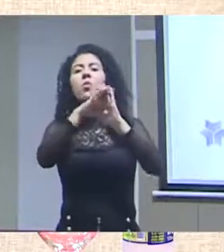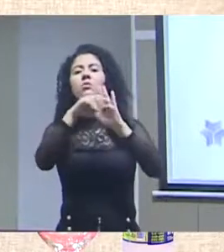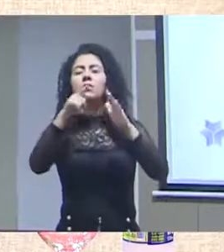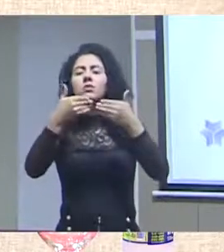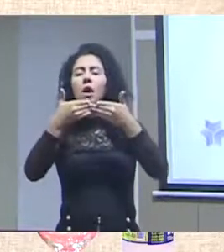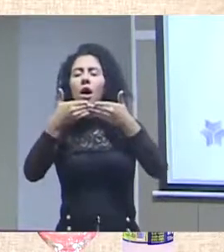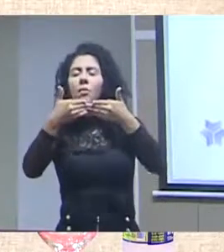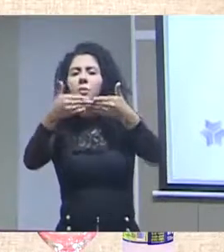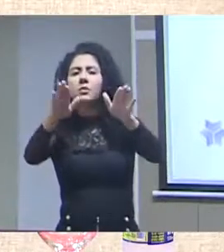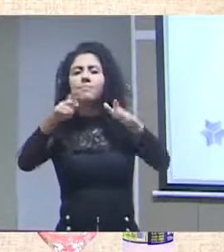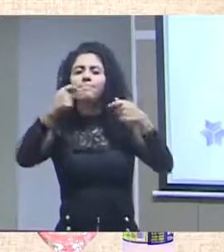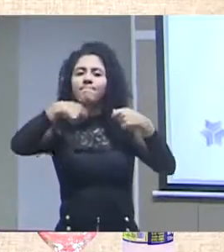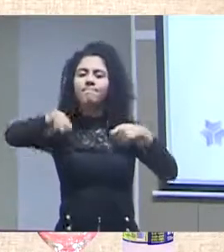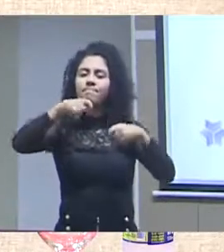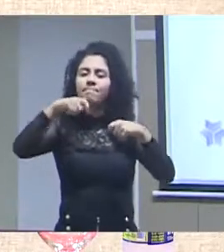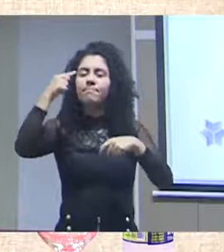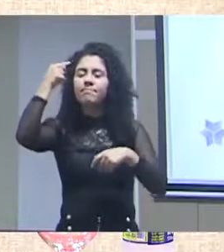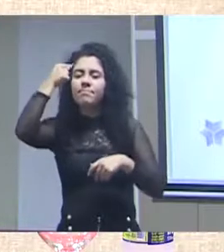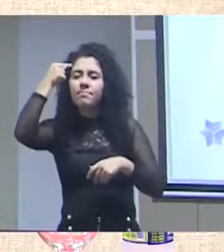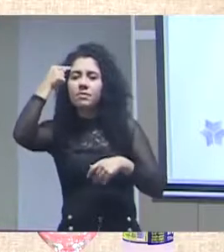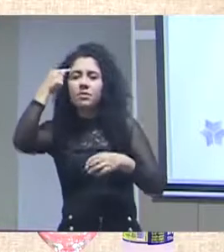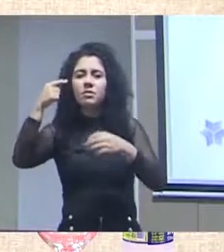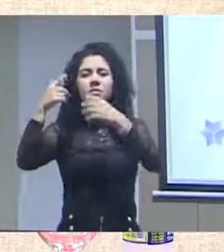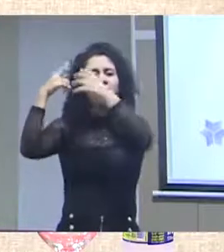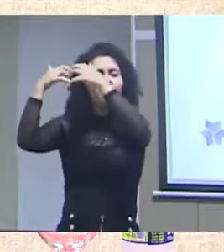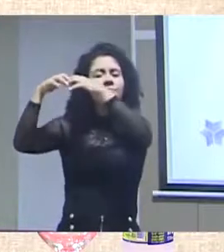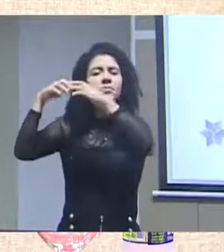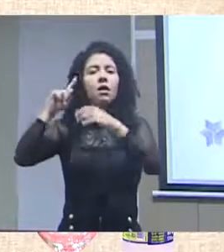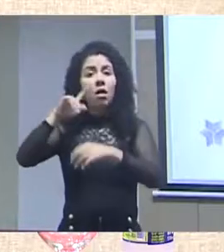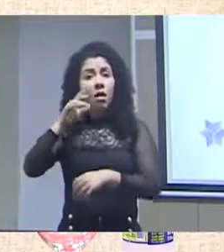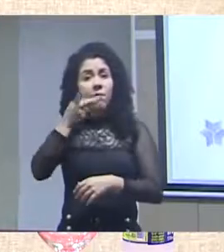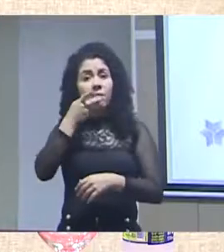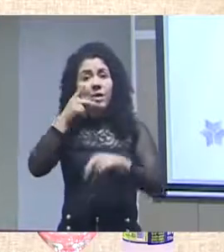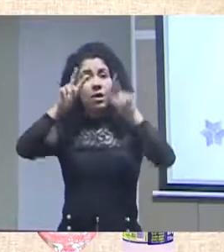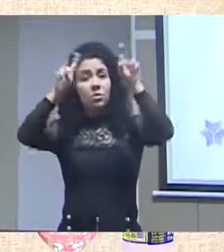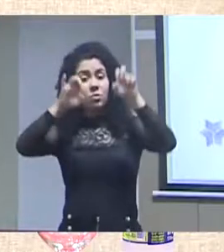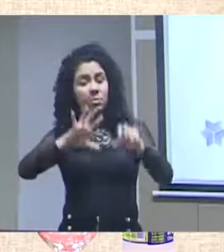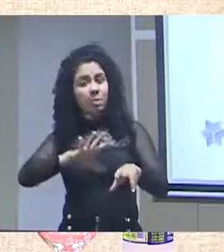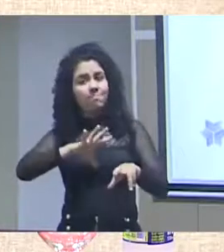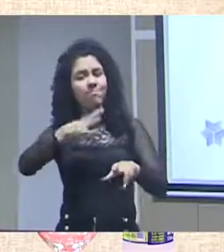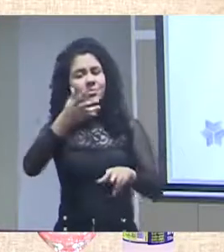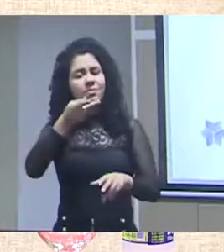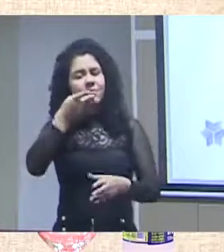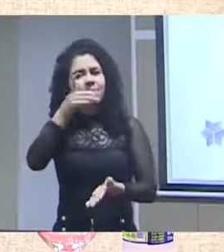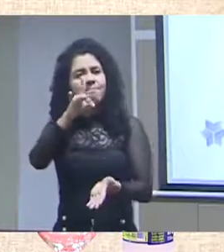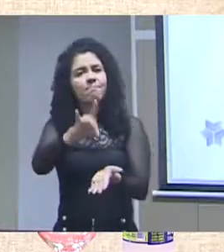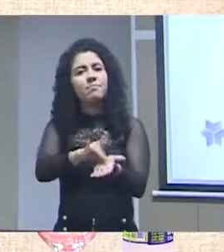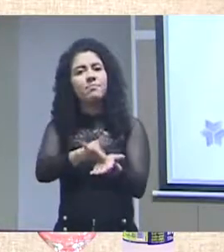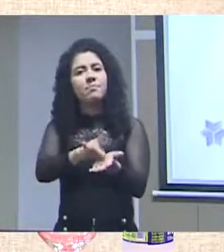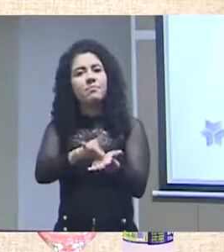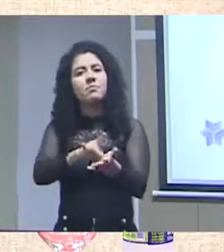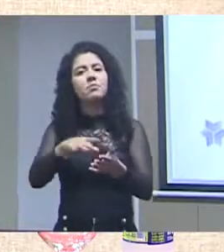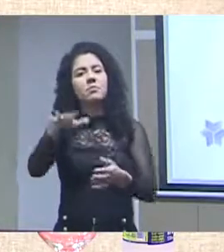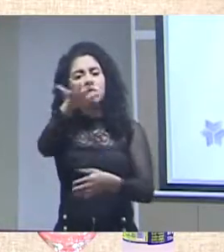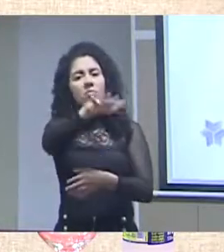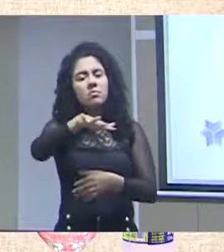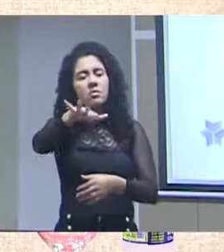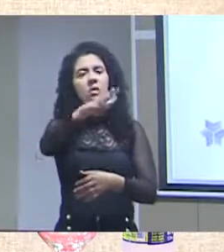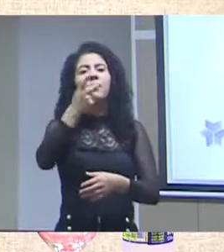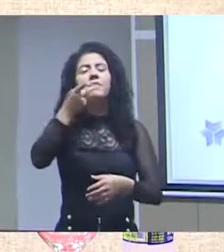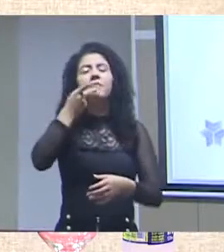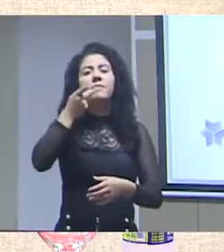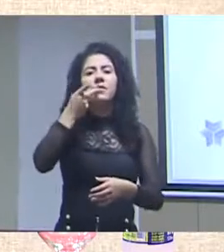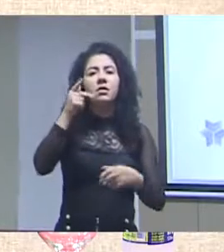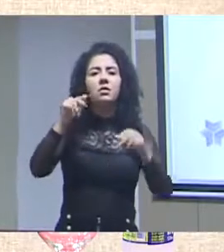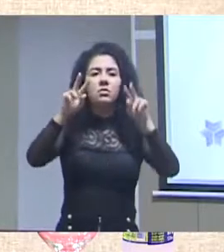de abertura, deve ser pensado. E ele se referia à coragem da verdade dos mais vulneráveis